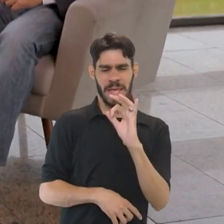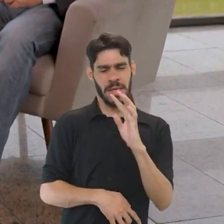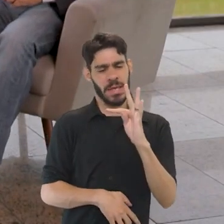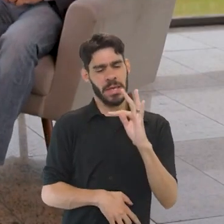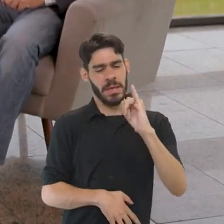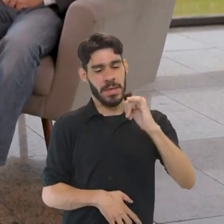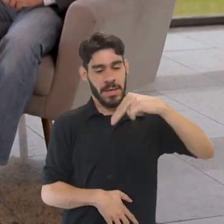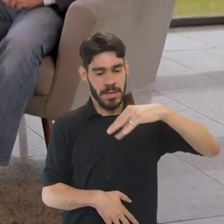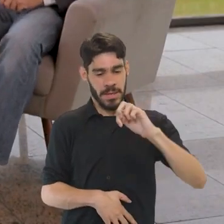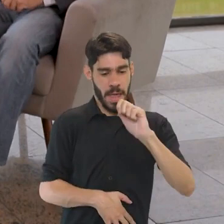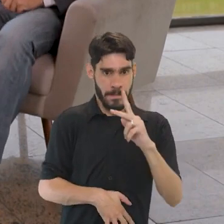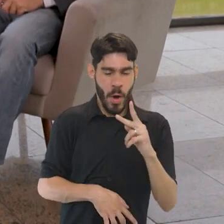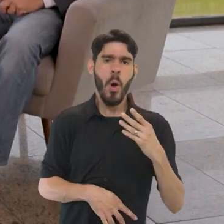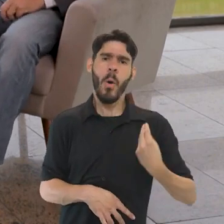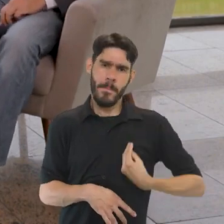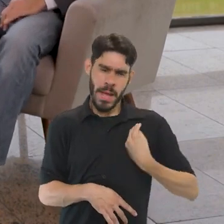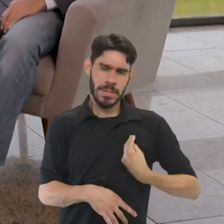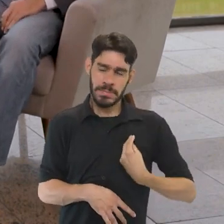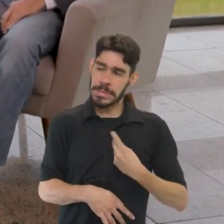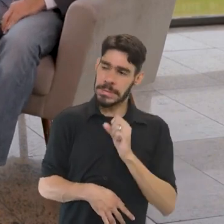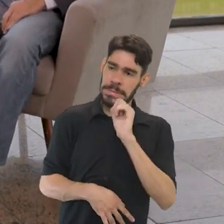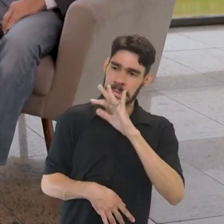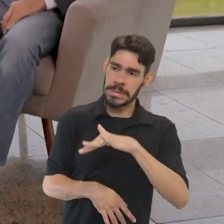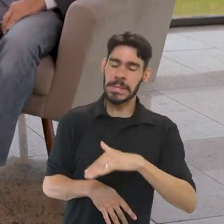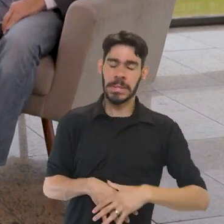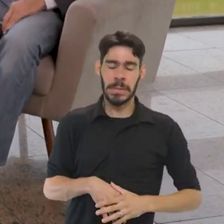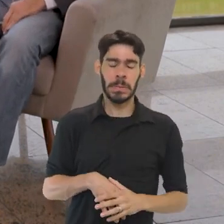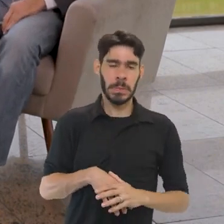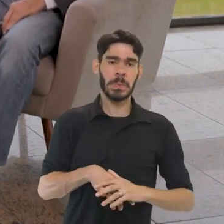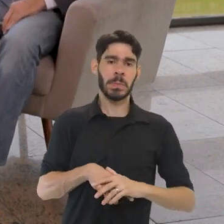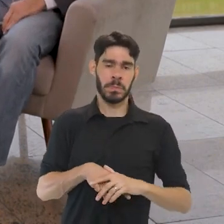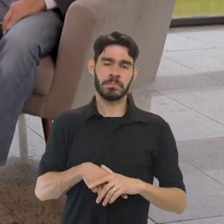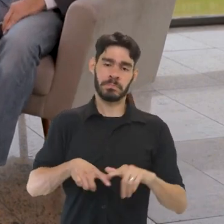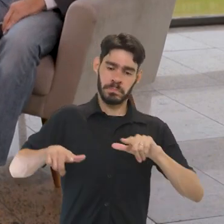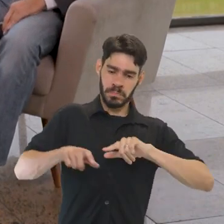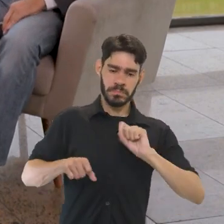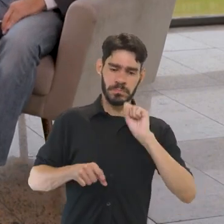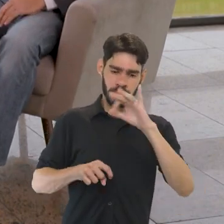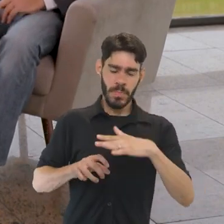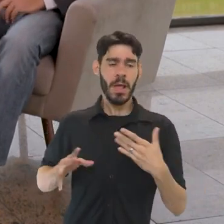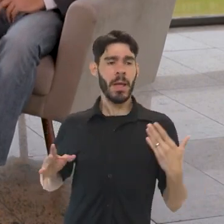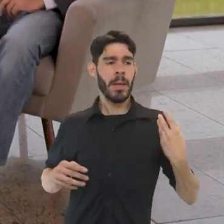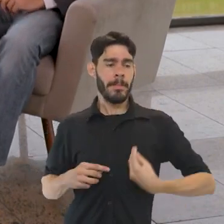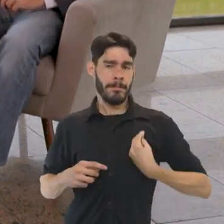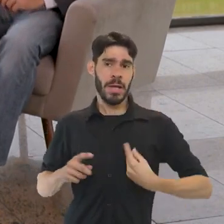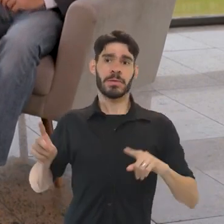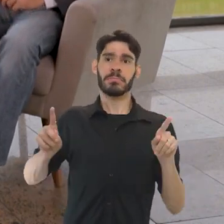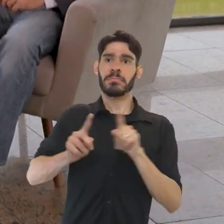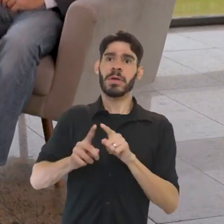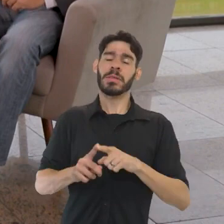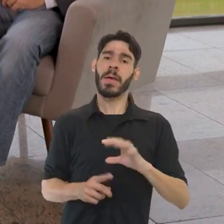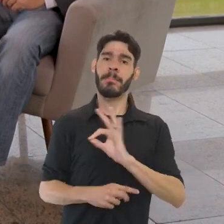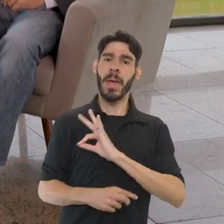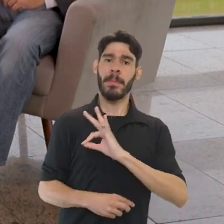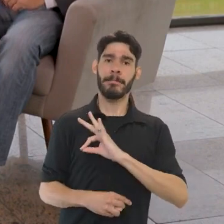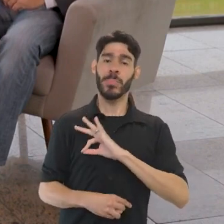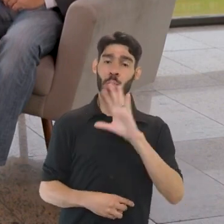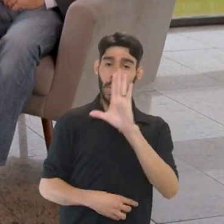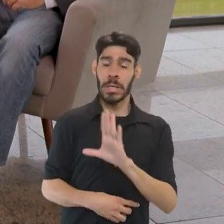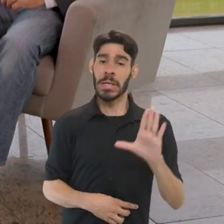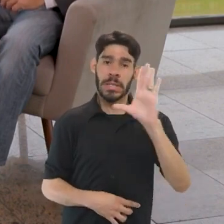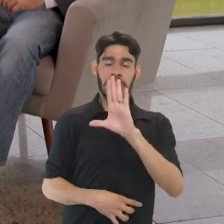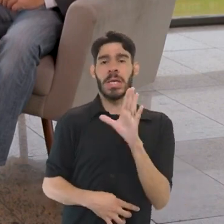participa desse trabalho também? Interpol participa, nós temos aí também a participação de polícias